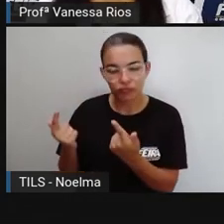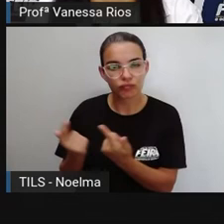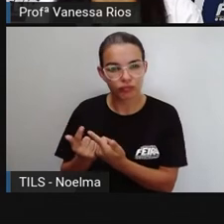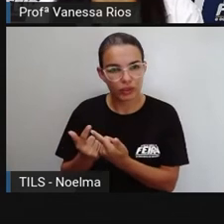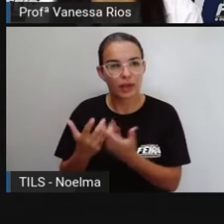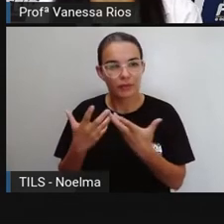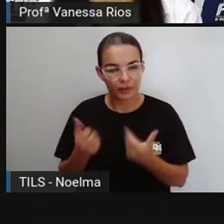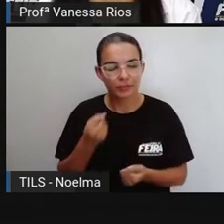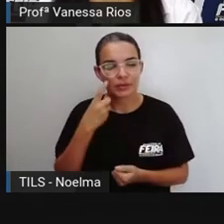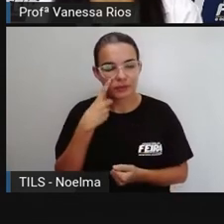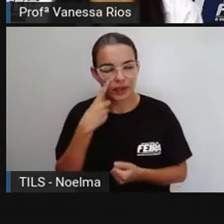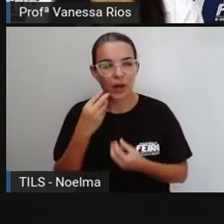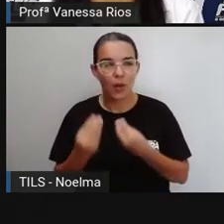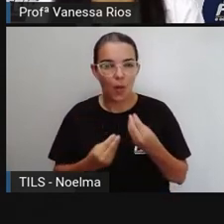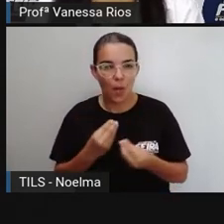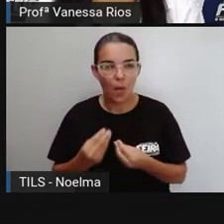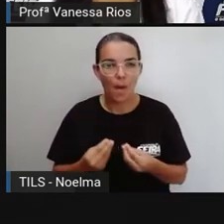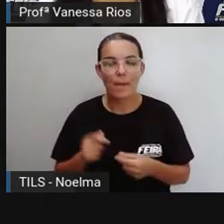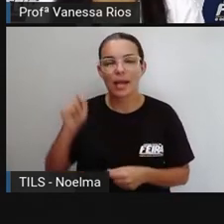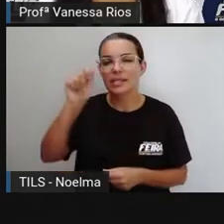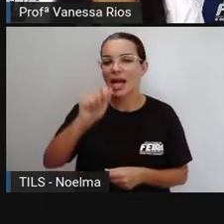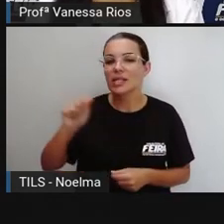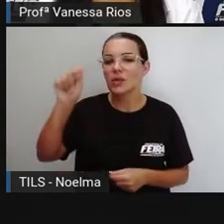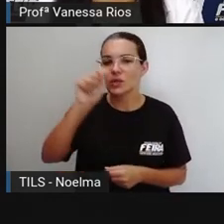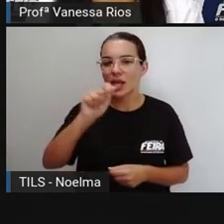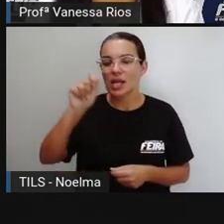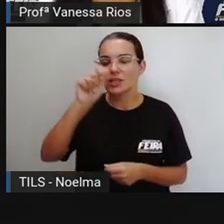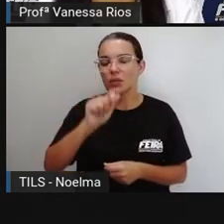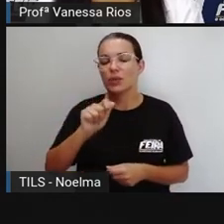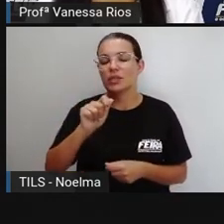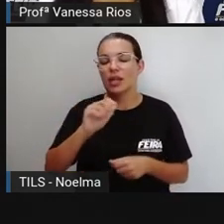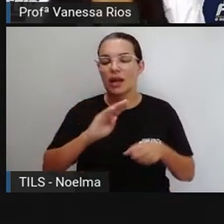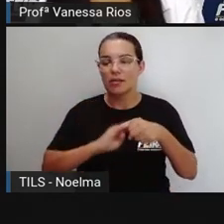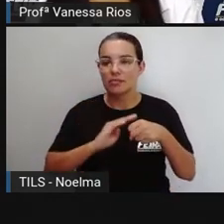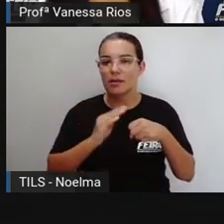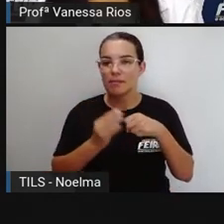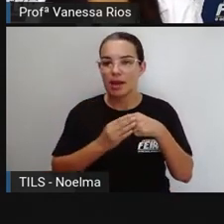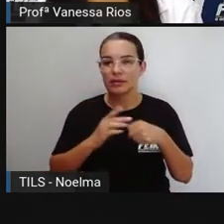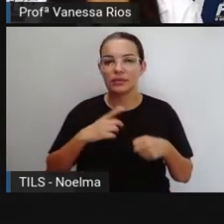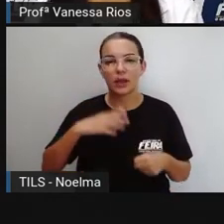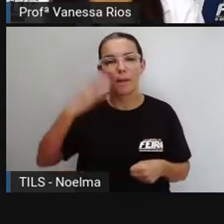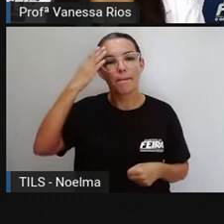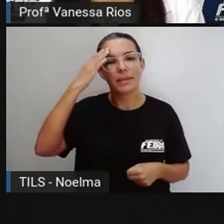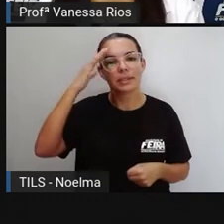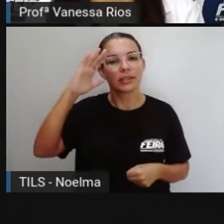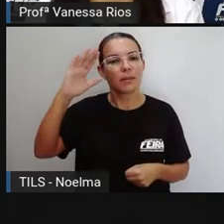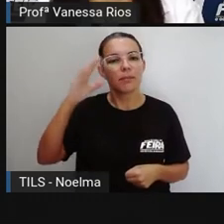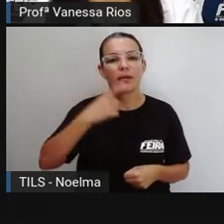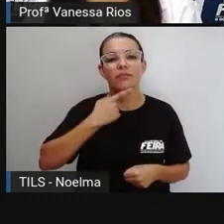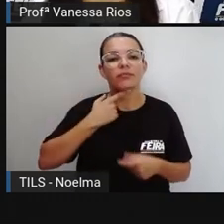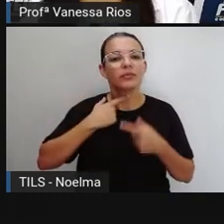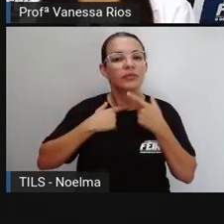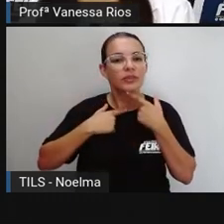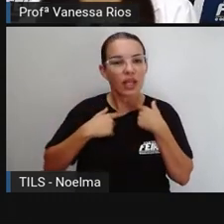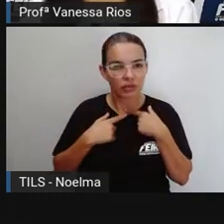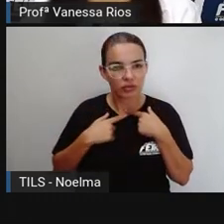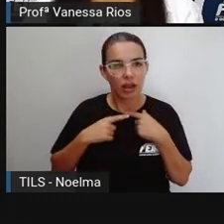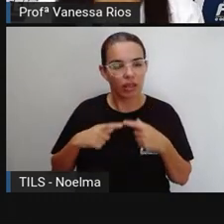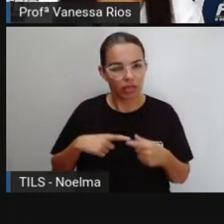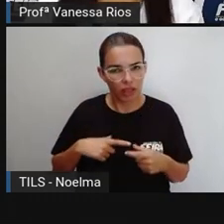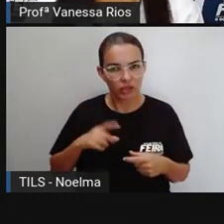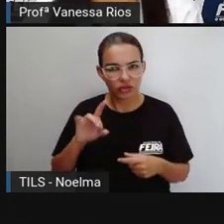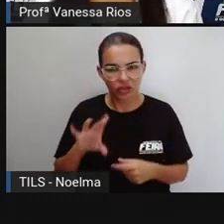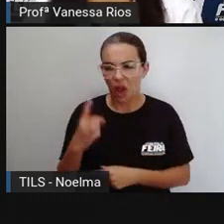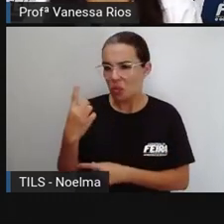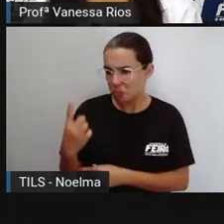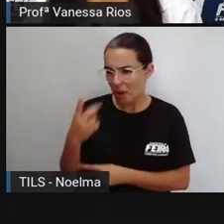importante a gente observar, associações de bairro com esse principal interesse em atender não só a necessidade de